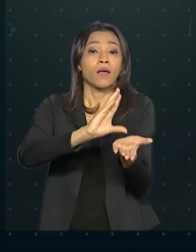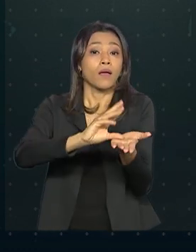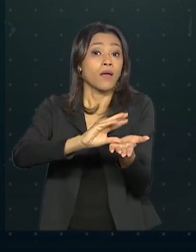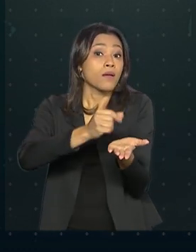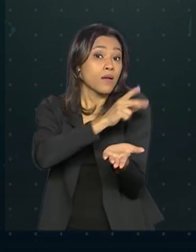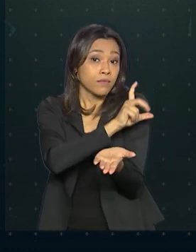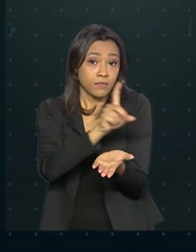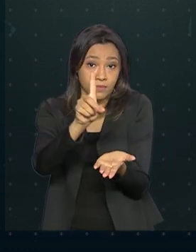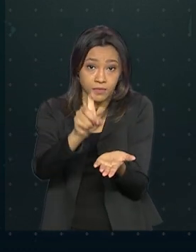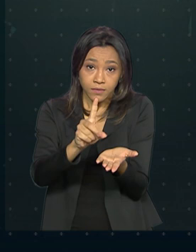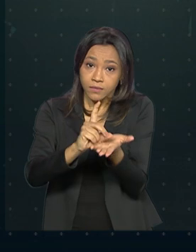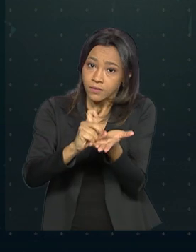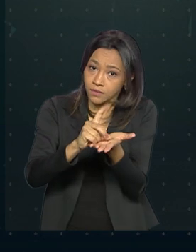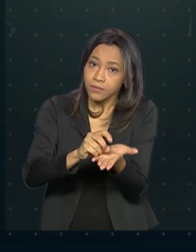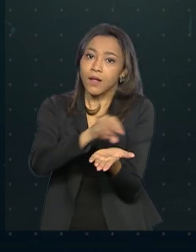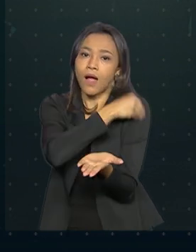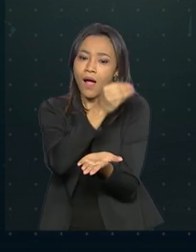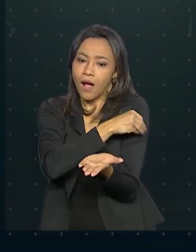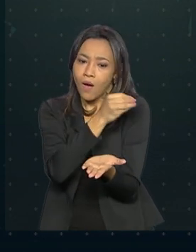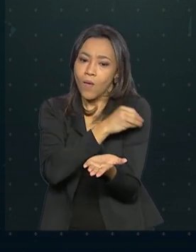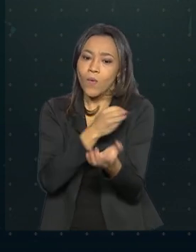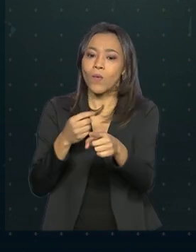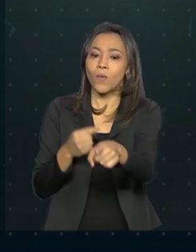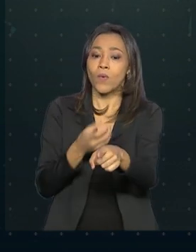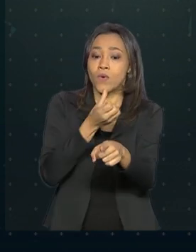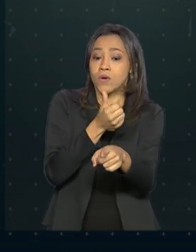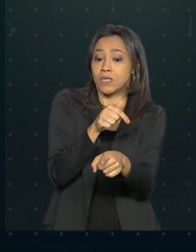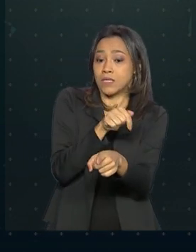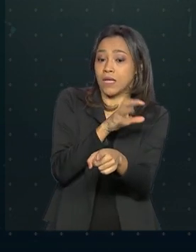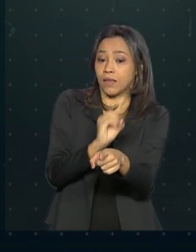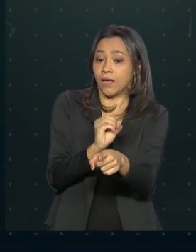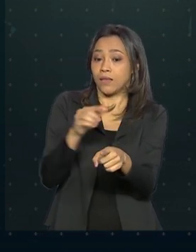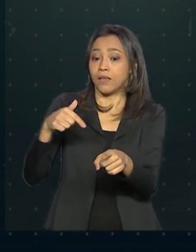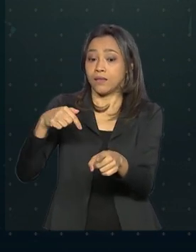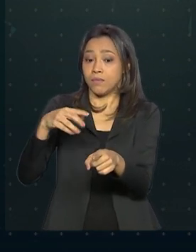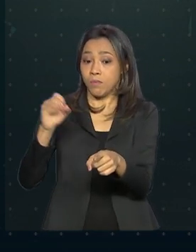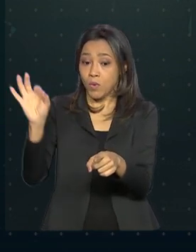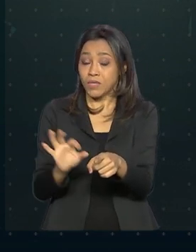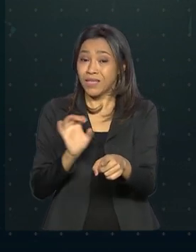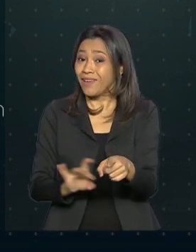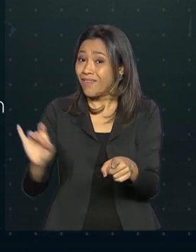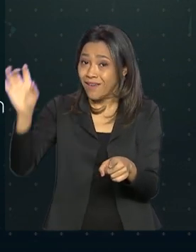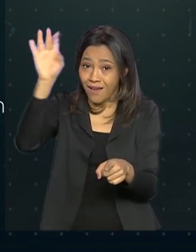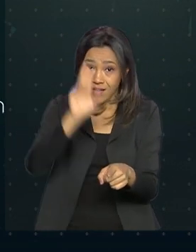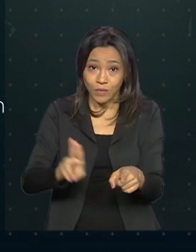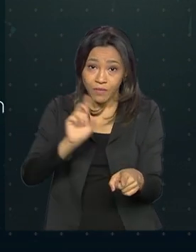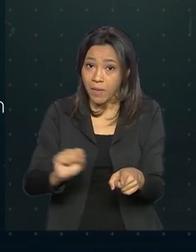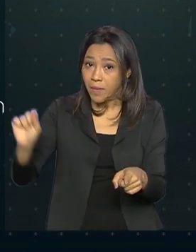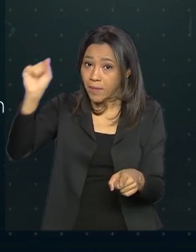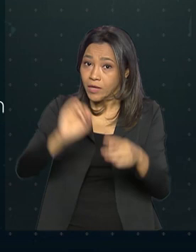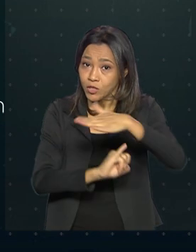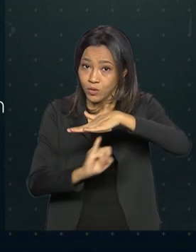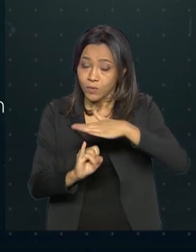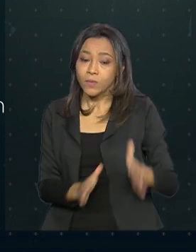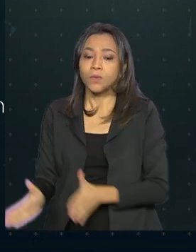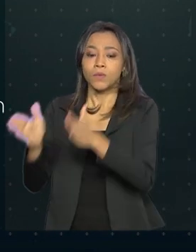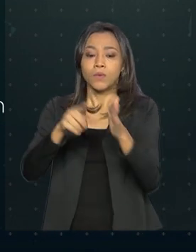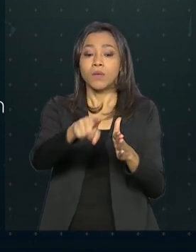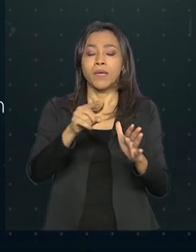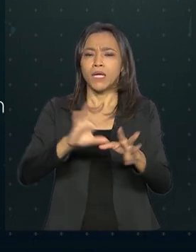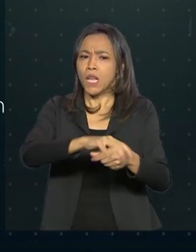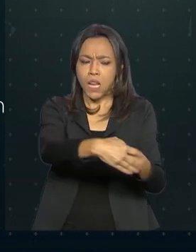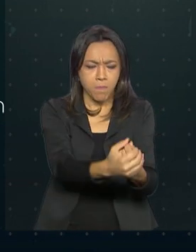e álcool gel 70% disponíveis em cada unidade. Limpeza periódica em locais de uso comum.